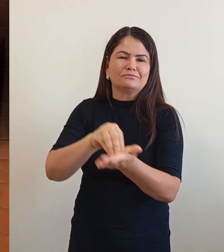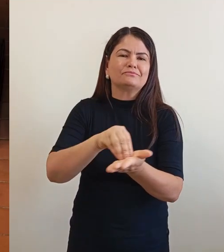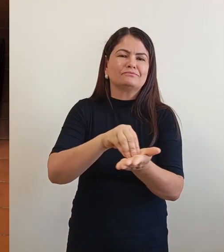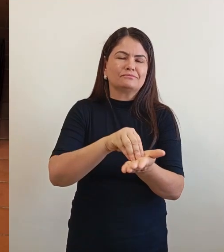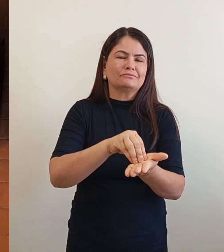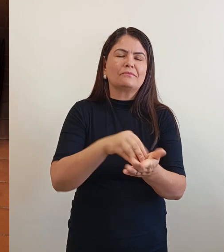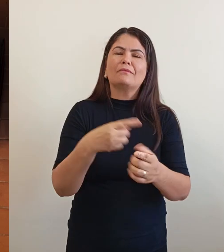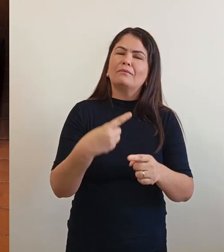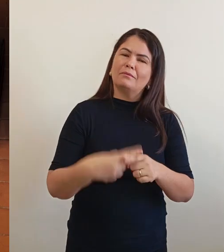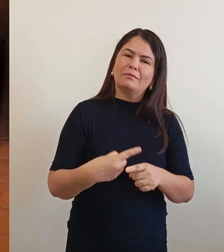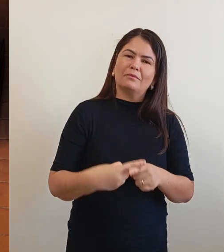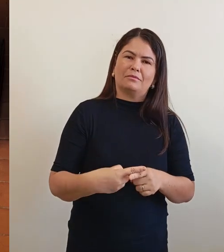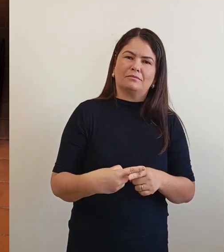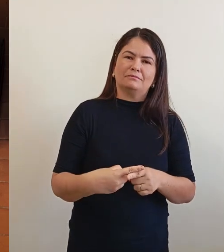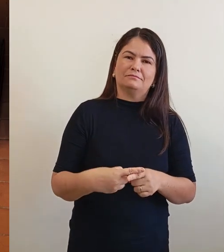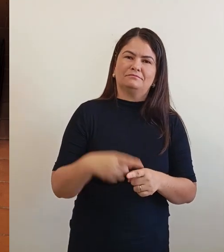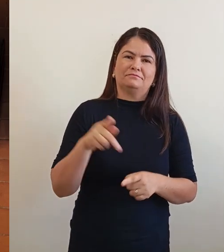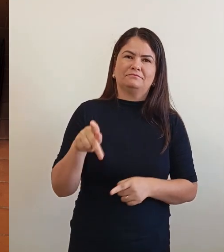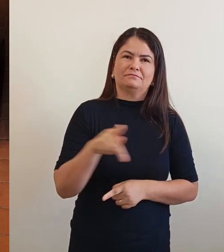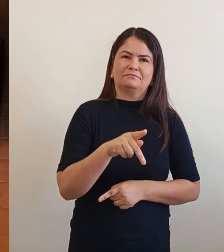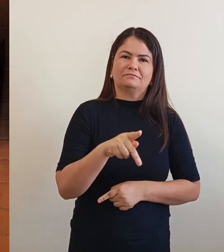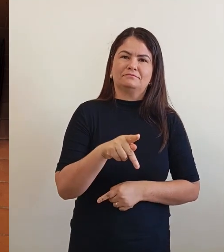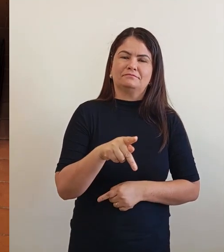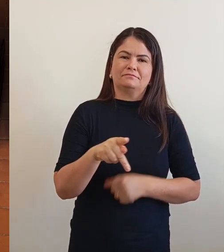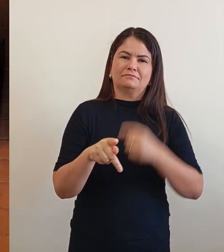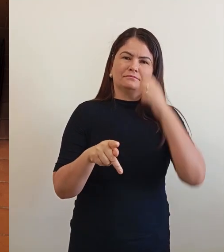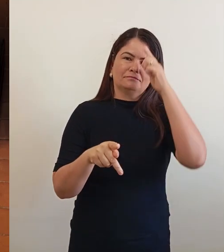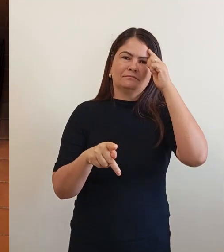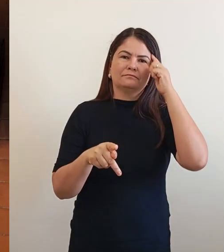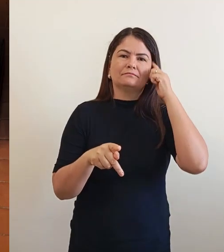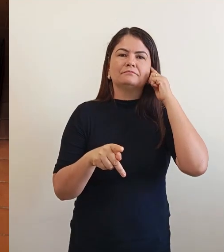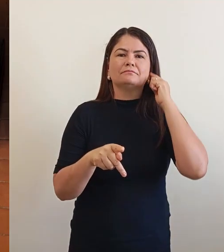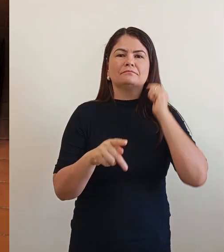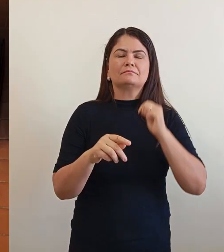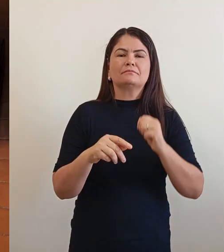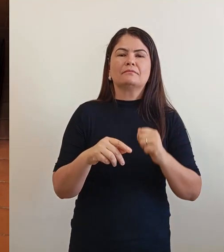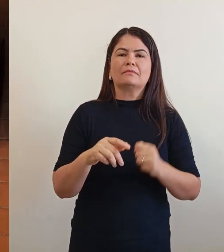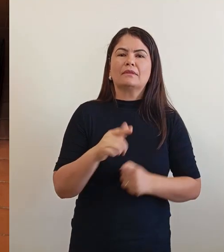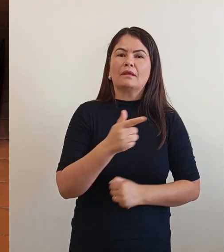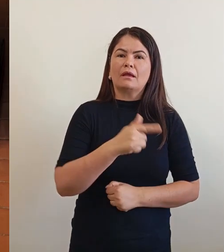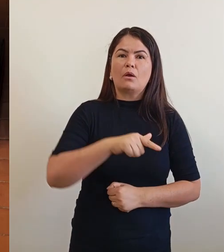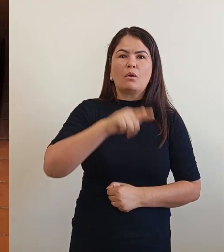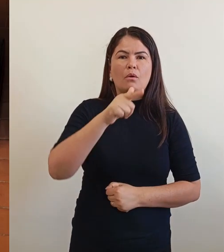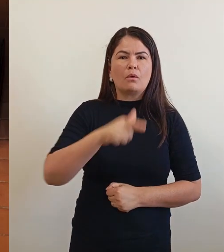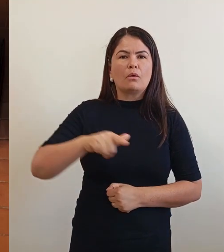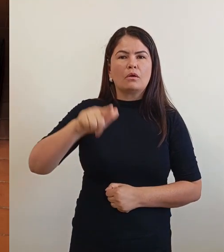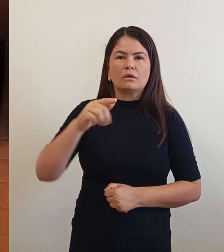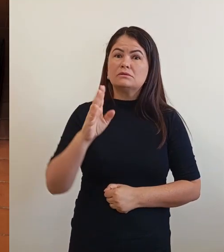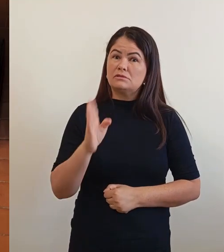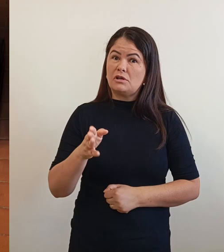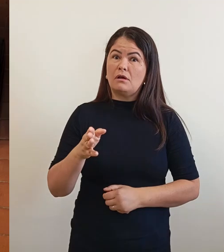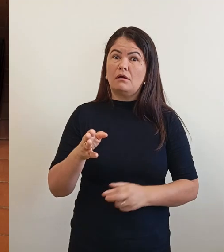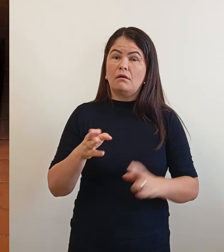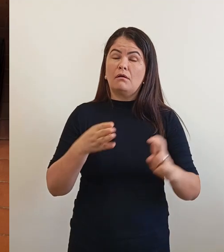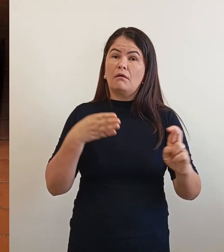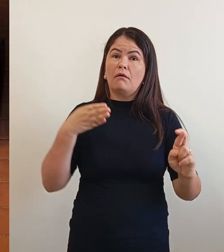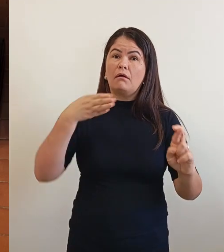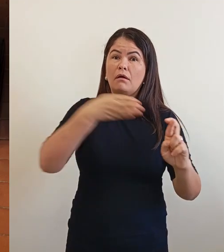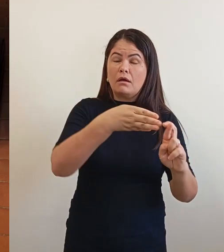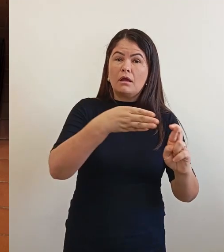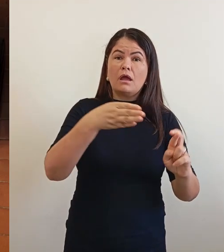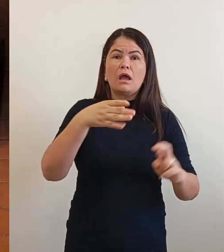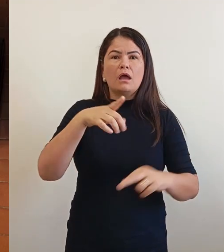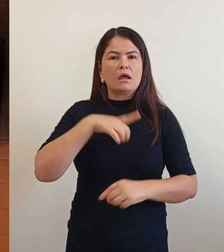Goiás foi referência aqui na saúde. Nós tínhamos o Hospital Bom Pastor, que é aqui de frente, que hoje está sucateado.